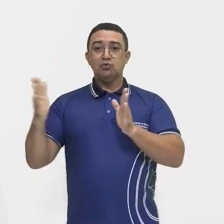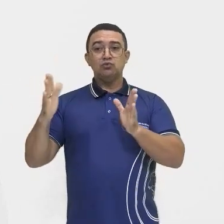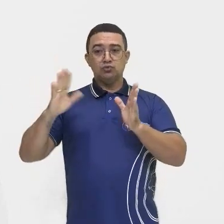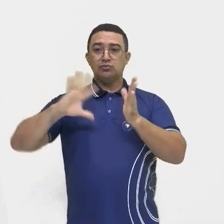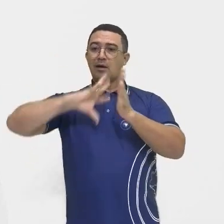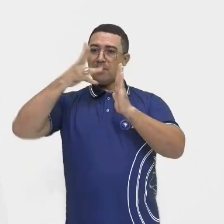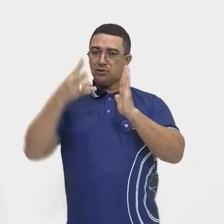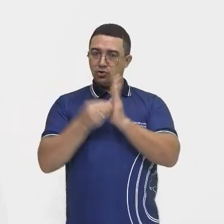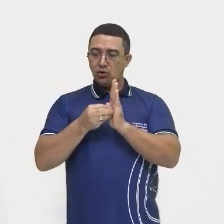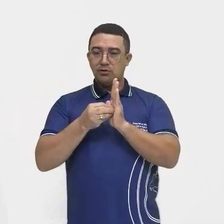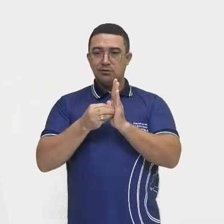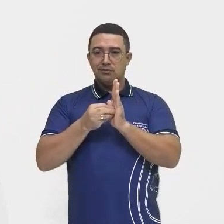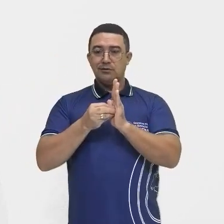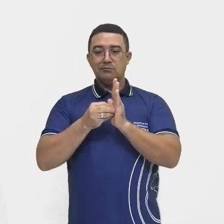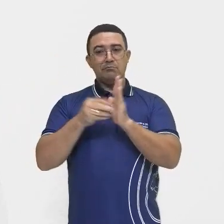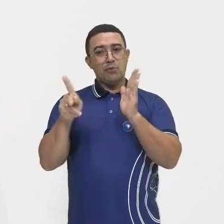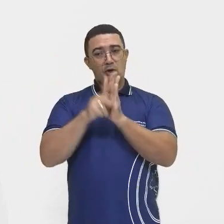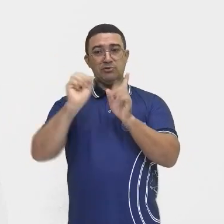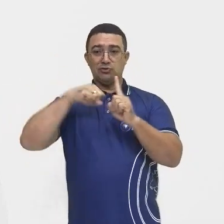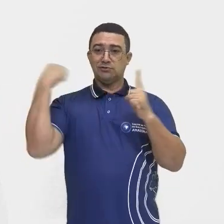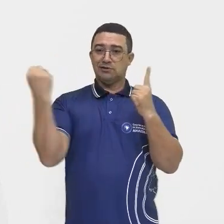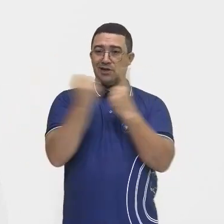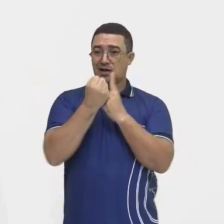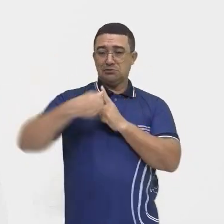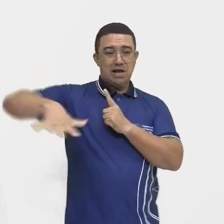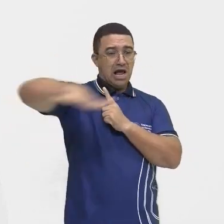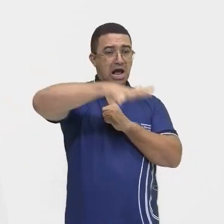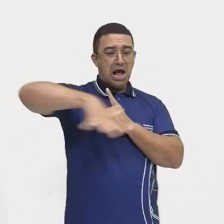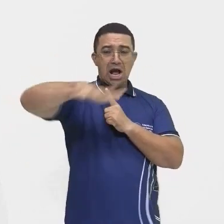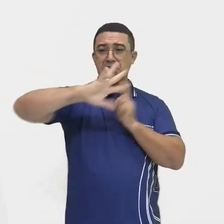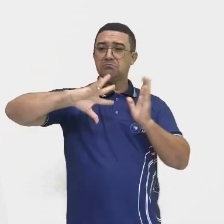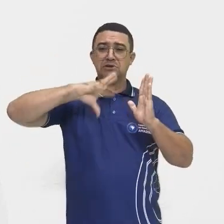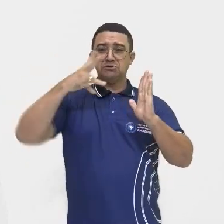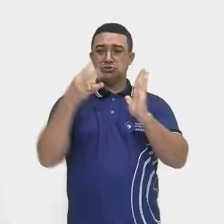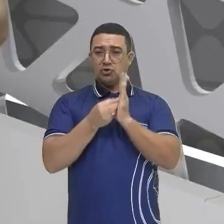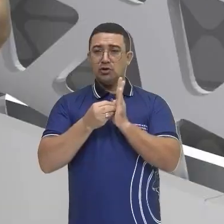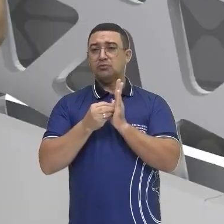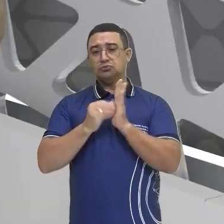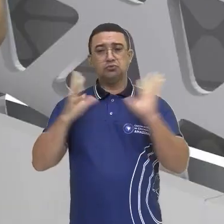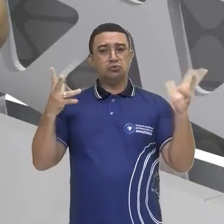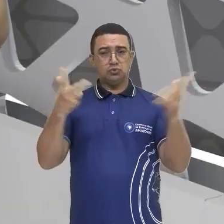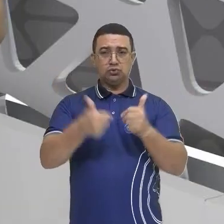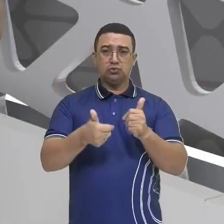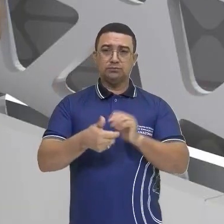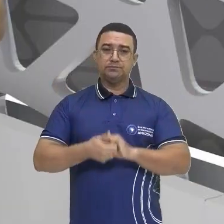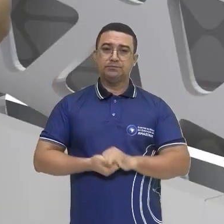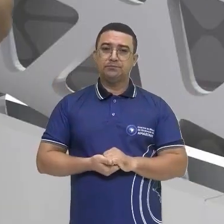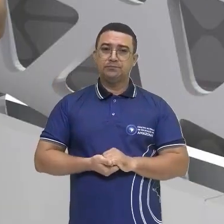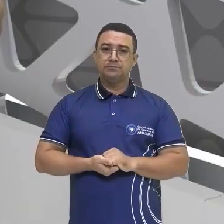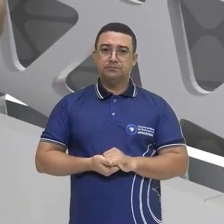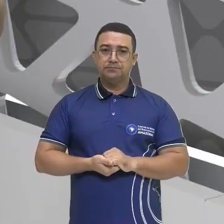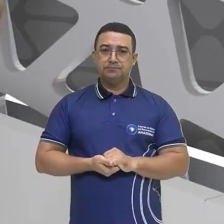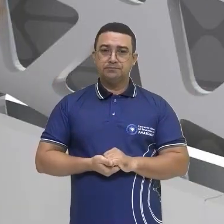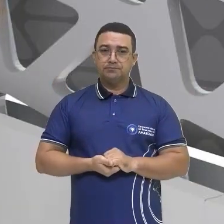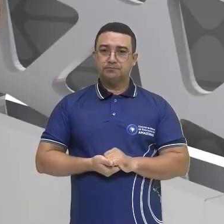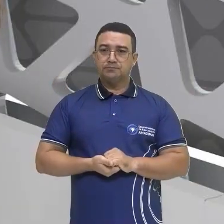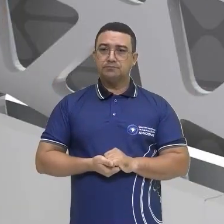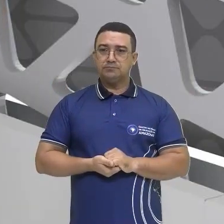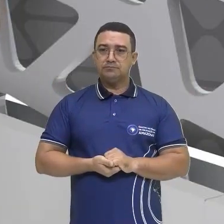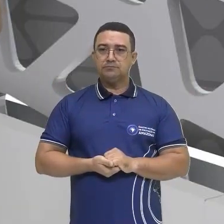relação da sociedade como o espaço como um todo. aquela questão do espaço geográfico ali que nós vimos durante